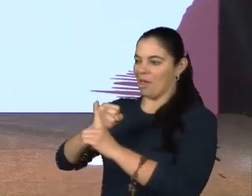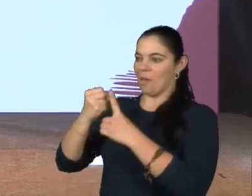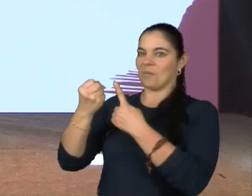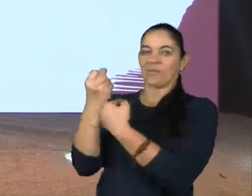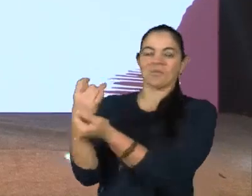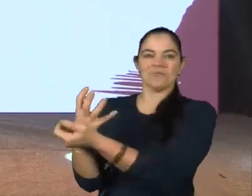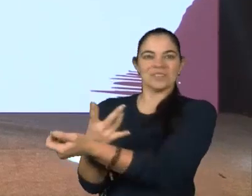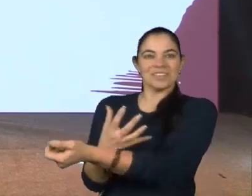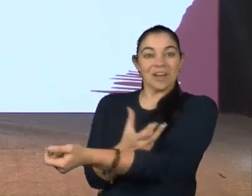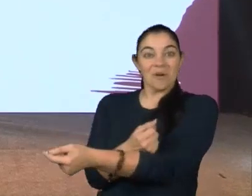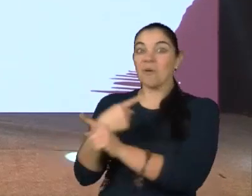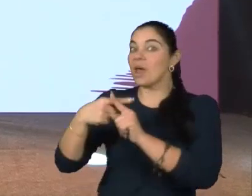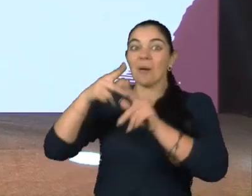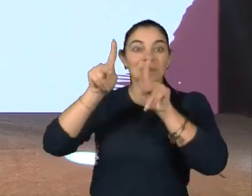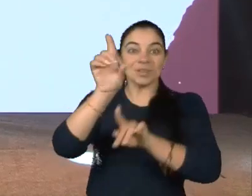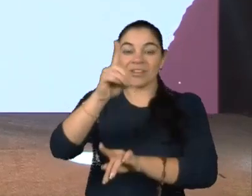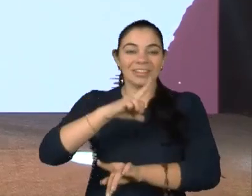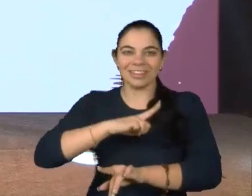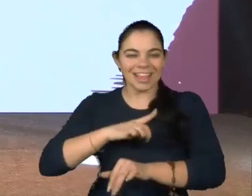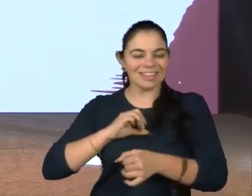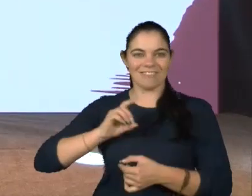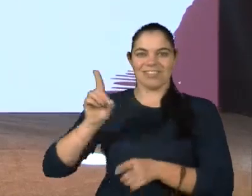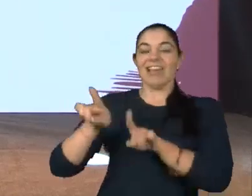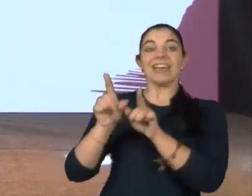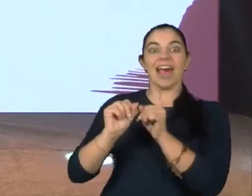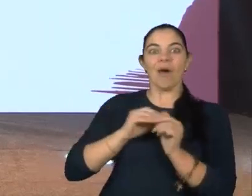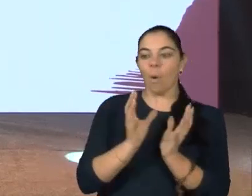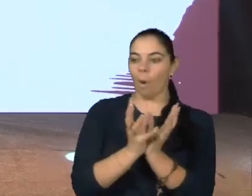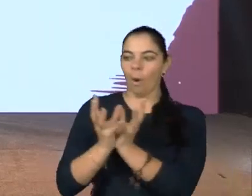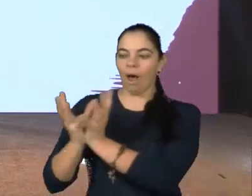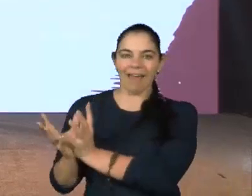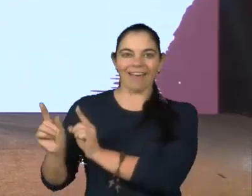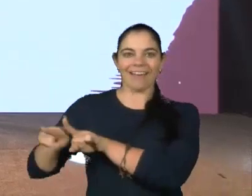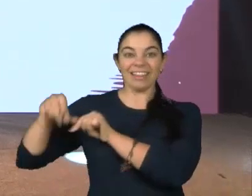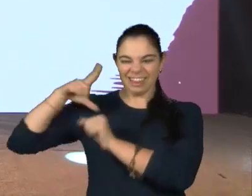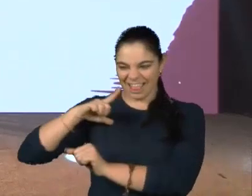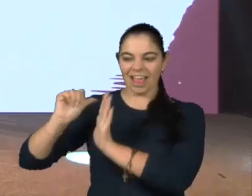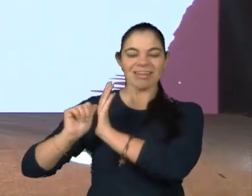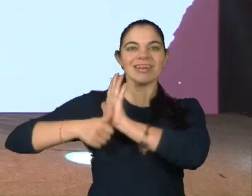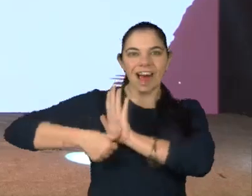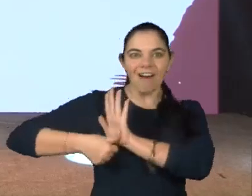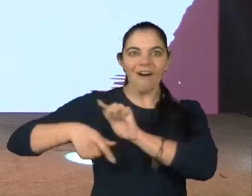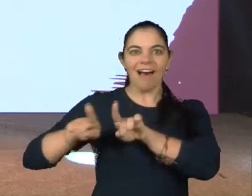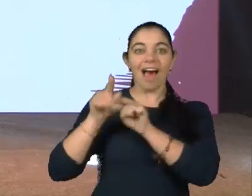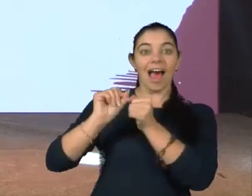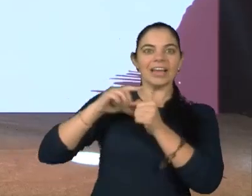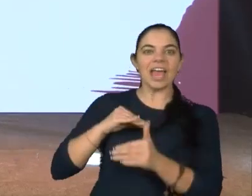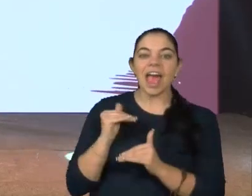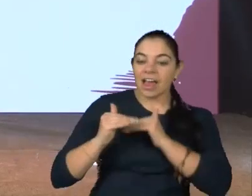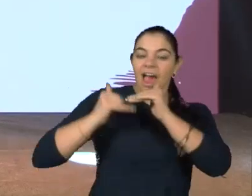Essas pessoas sem deficiência, colaboradores que tiveram como colegas, colaboradores com síndrome de Down, desenvolveram